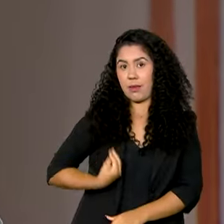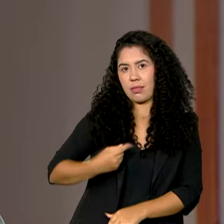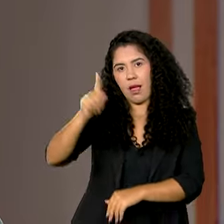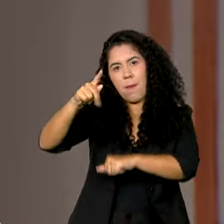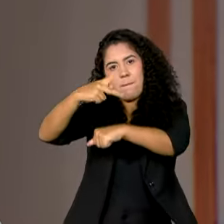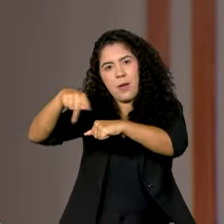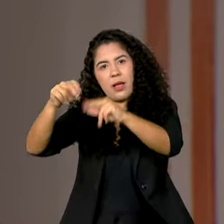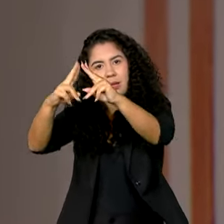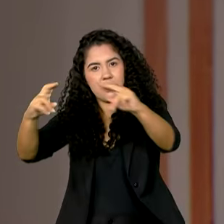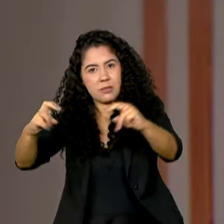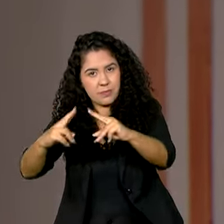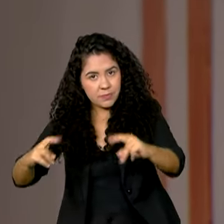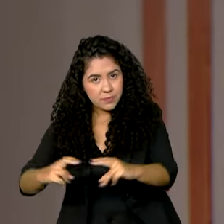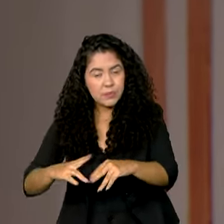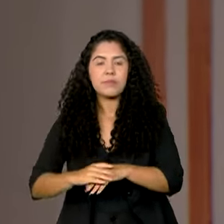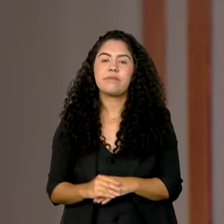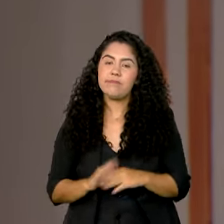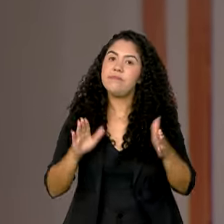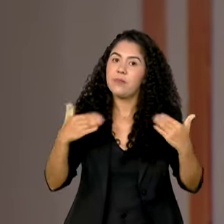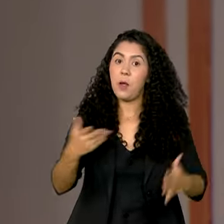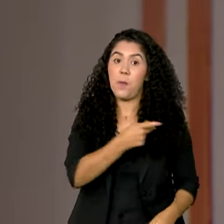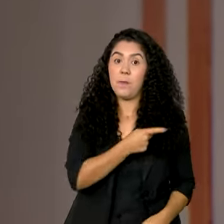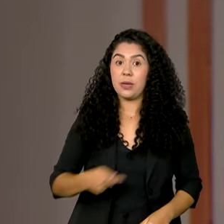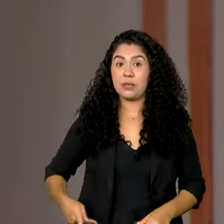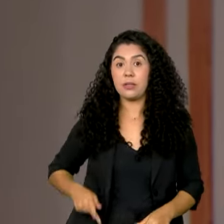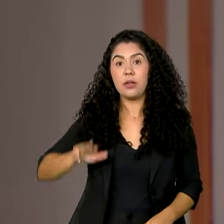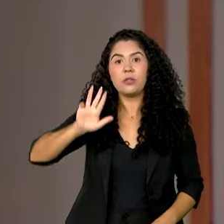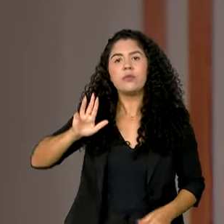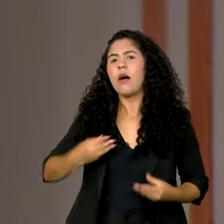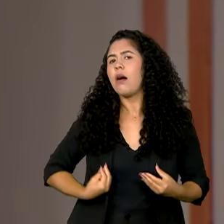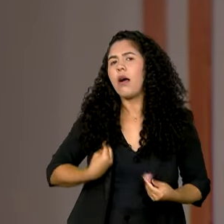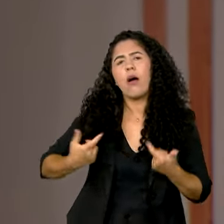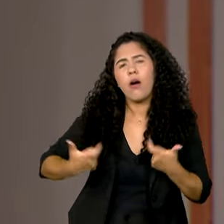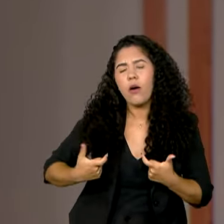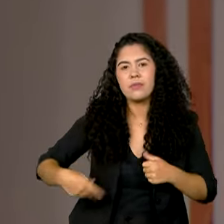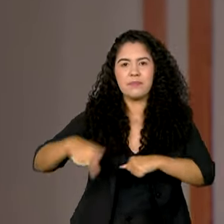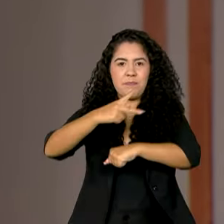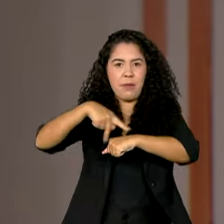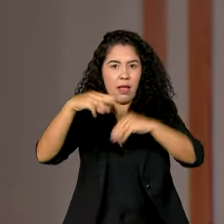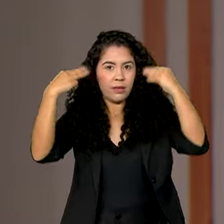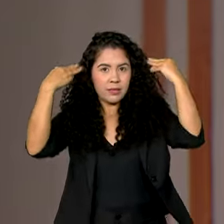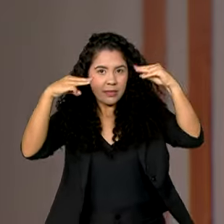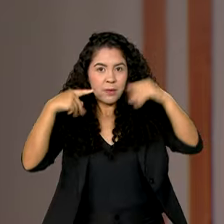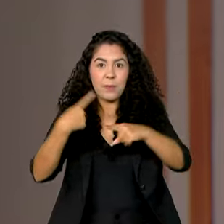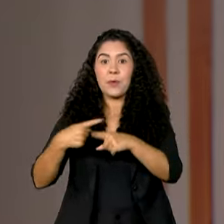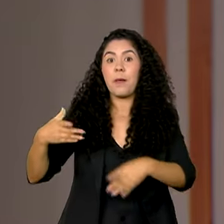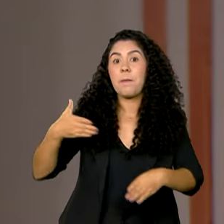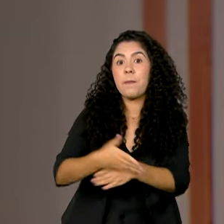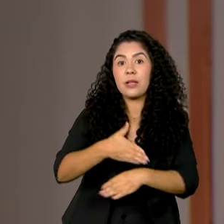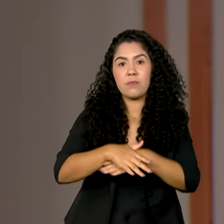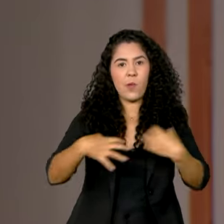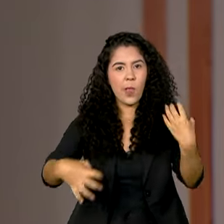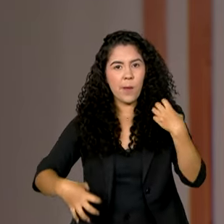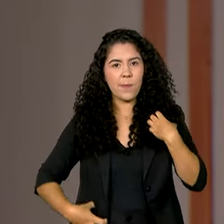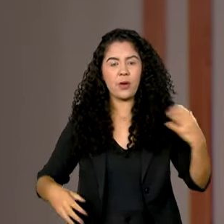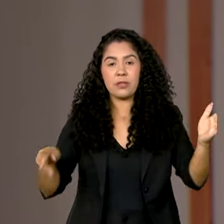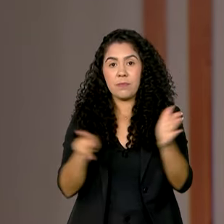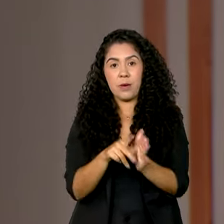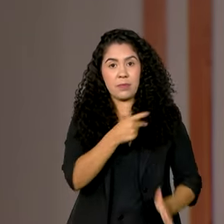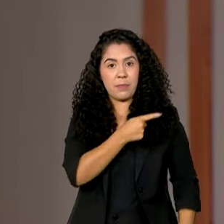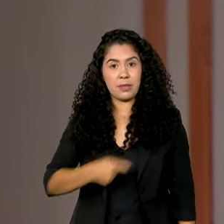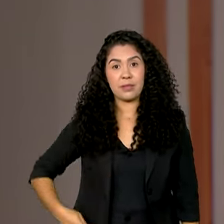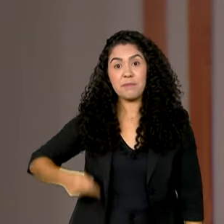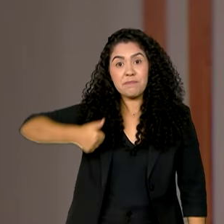Pois é, o presidente Lula está no México, onde acompanha hoje a posse da primeira mulher eleita para a presidência do país,